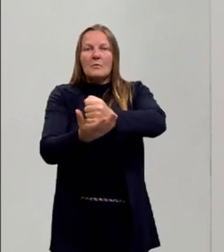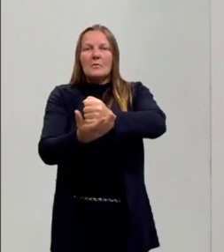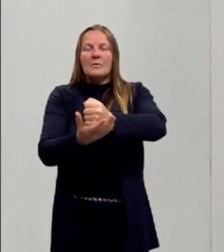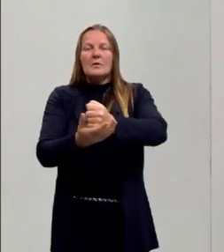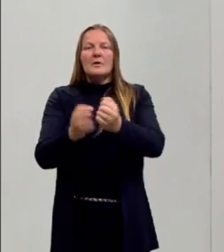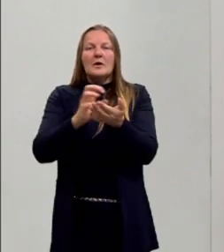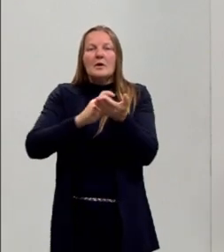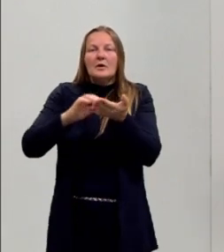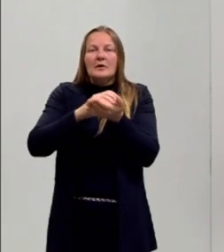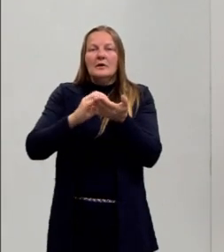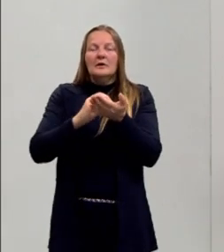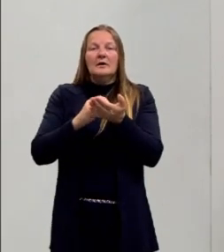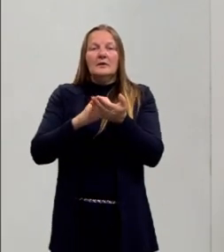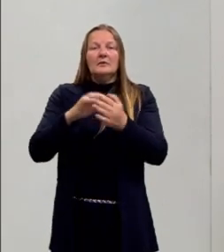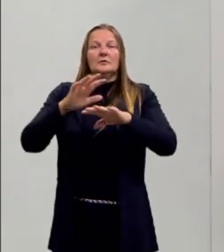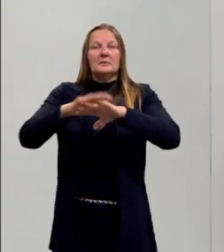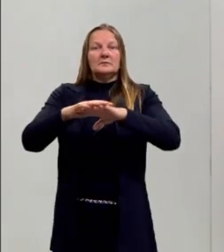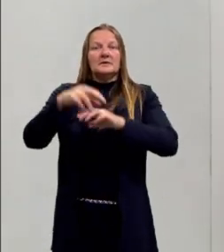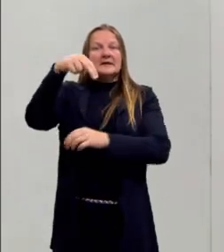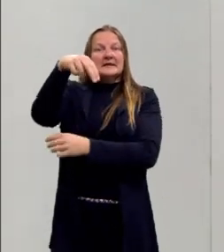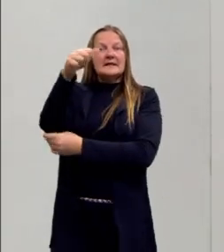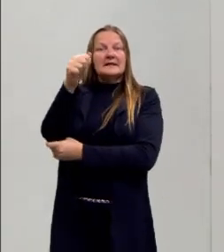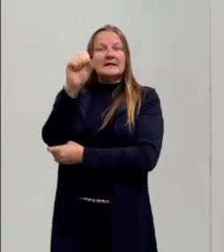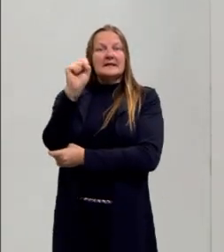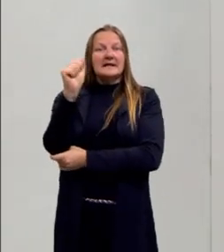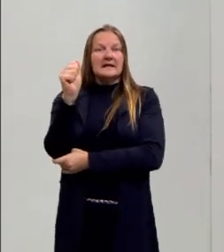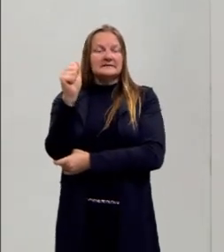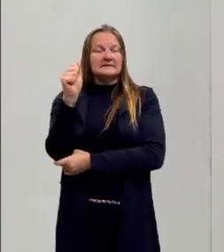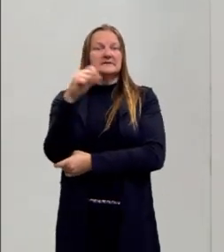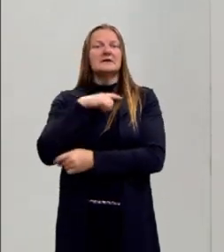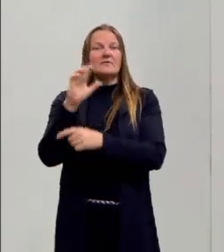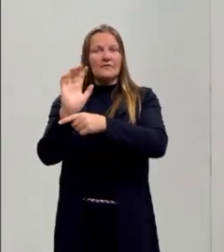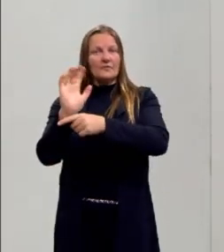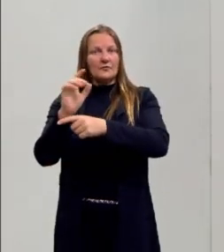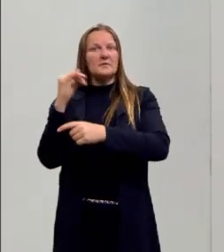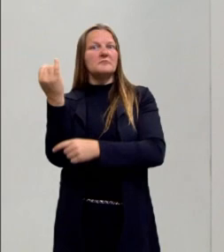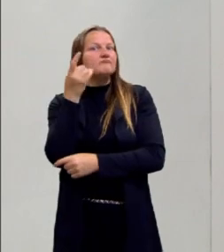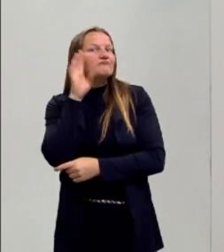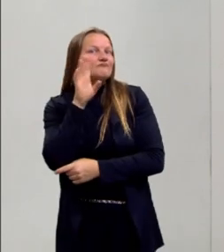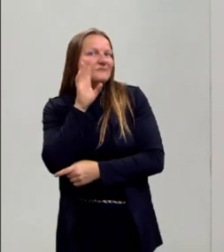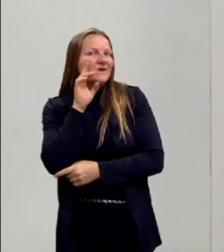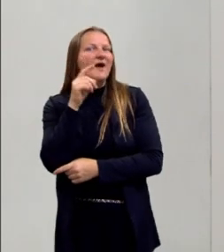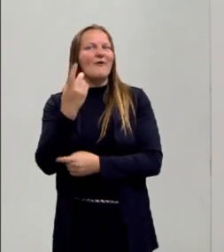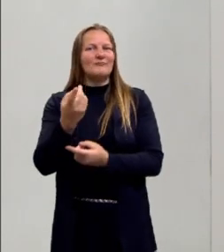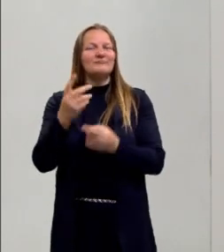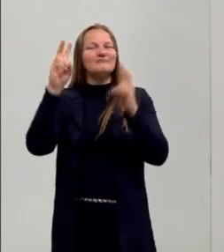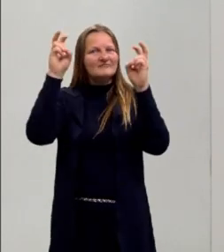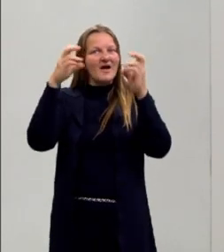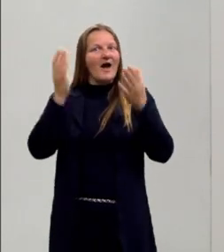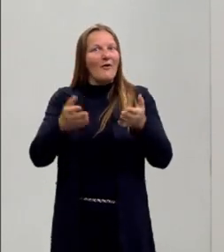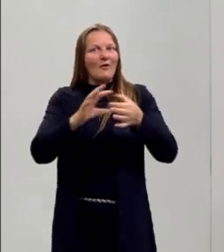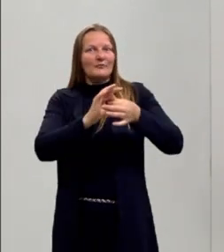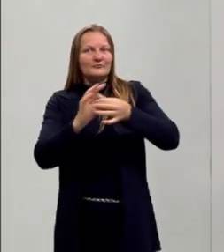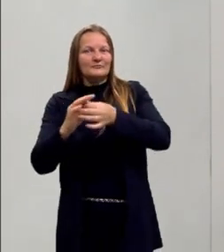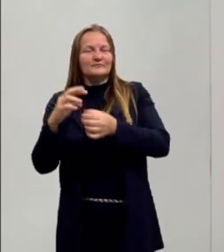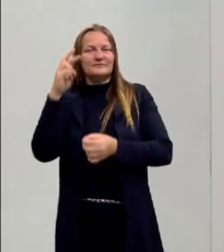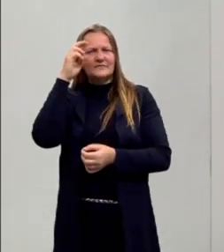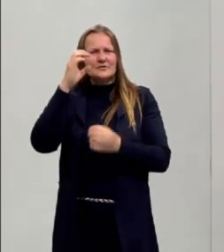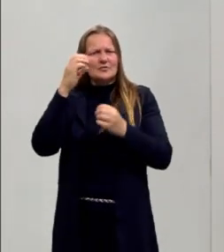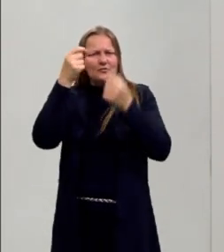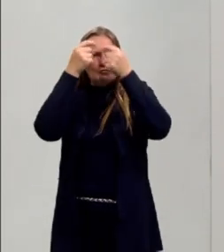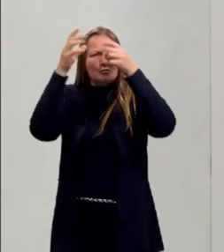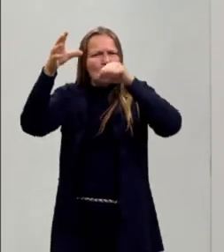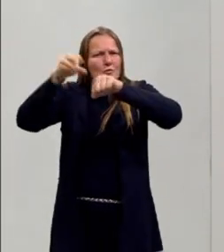cálculos matemáticos para a NASA. Tem um filme muito legal sobre isso também. Então, ressaltar essa questão que os conhecimentos, que as